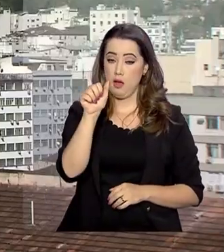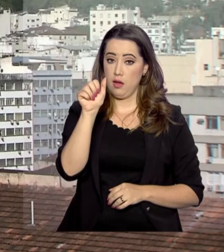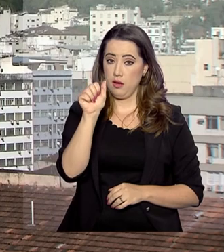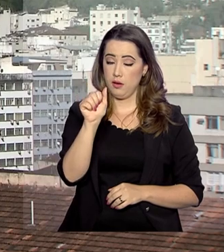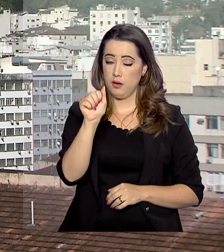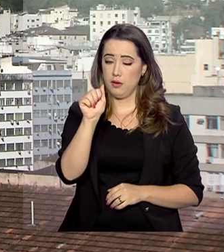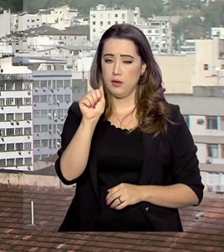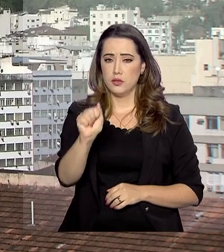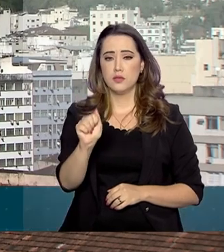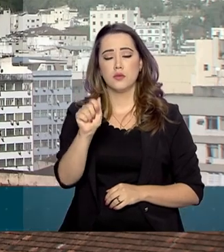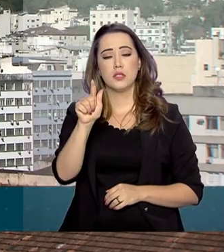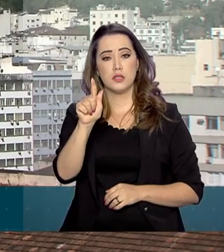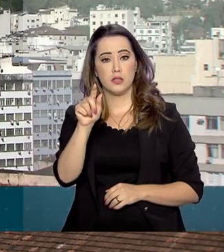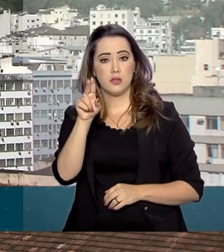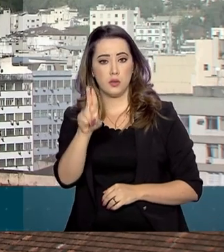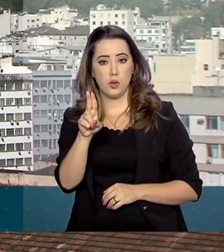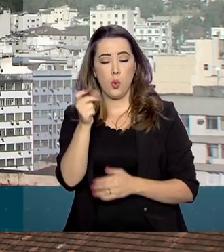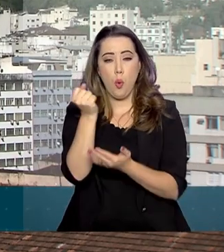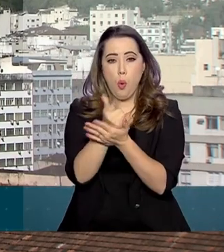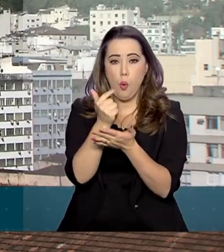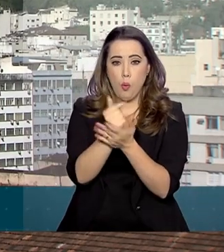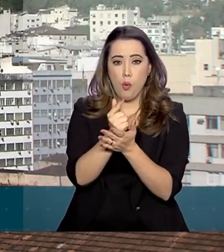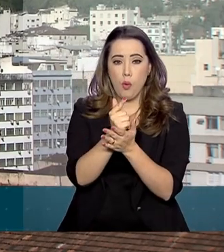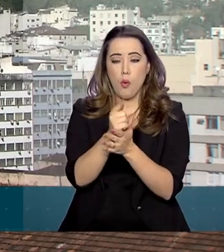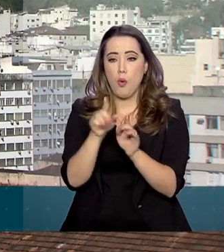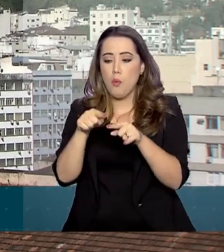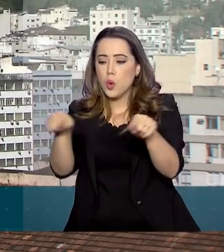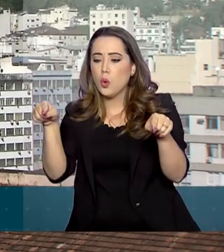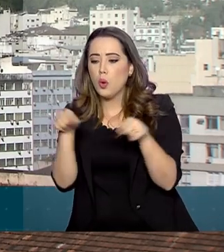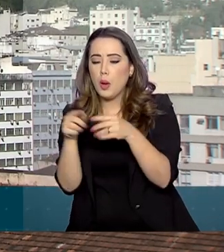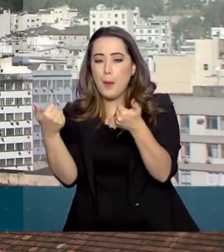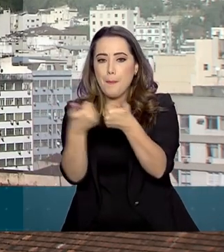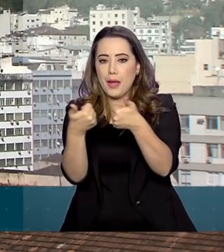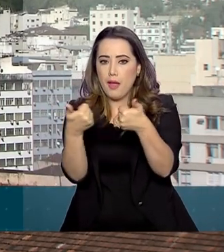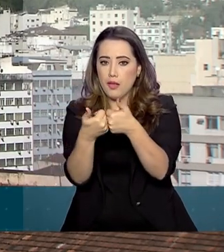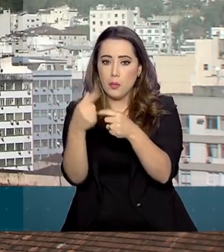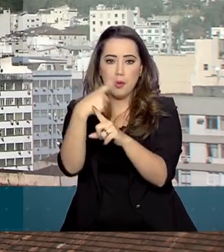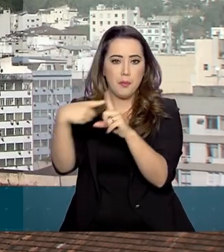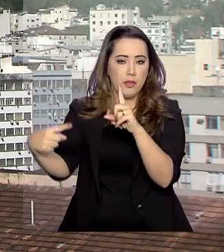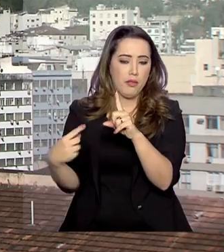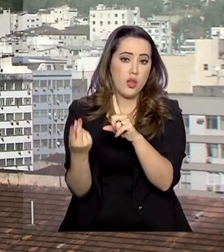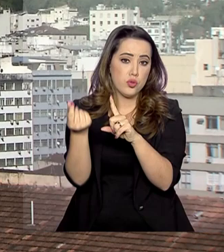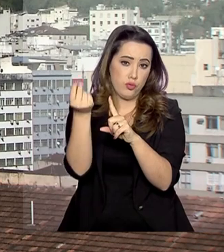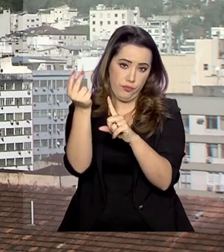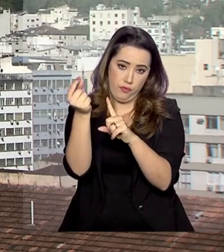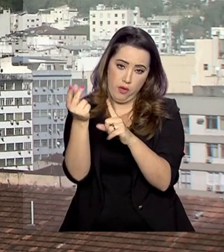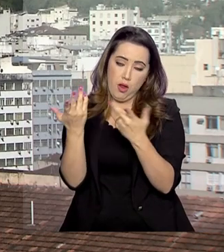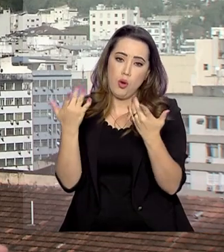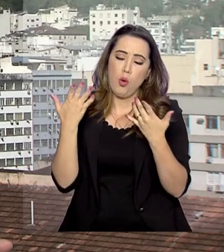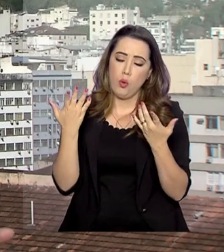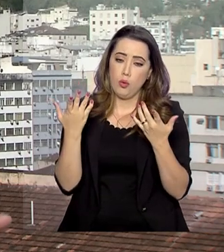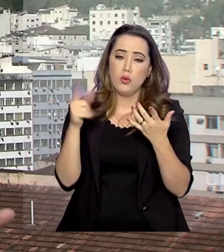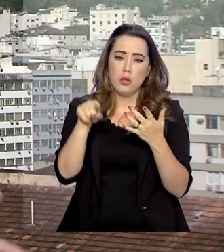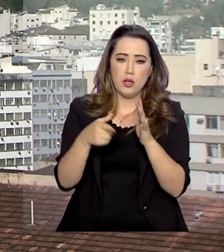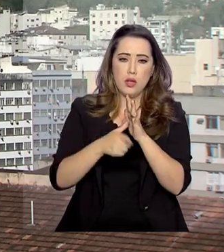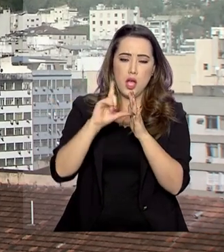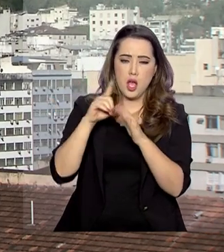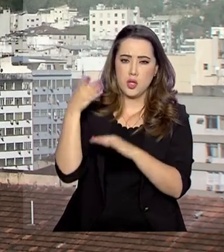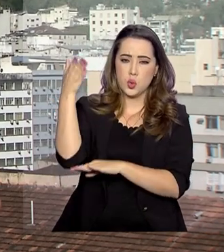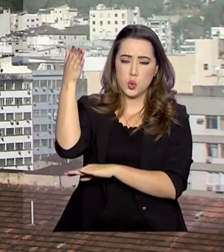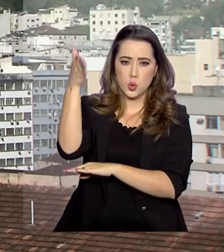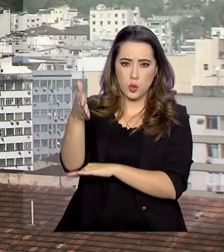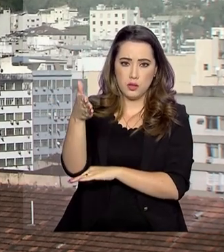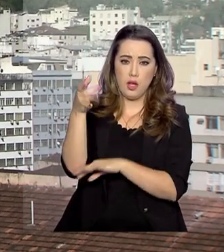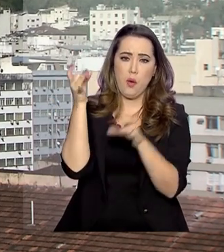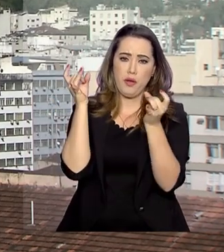o ICMBio, adquiriu um terreno que fica nos limites do parque pela metade do valor de mercado. No local funcionava um hotel, que